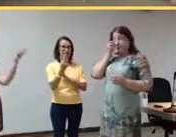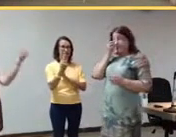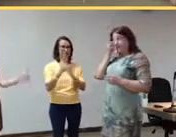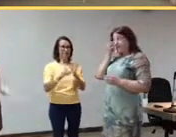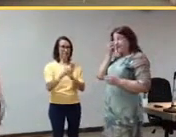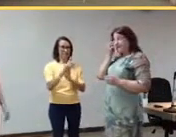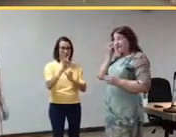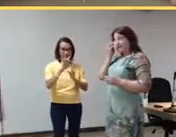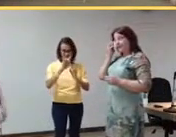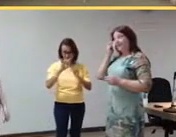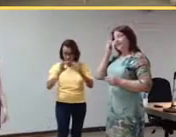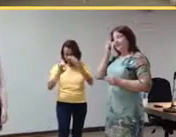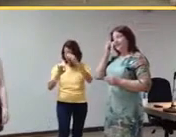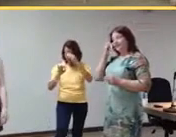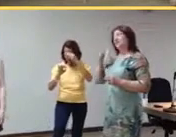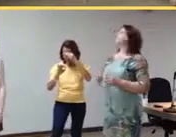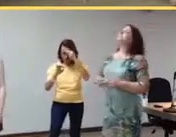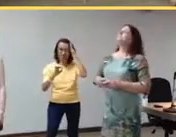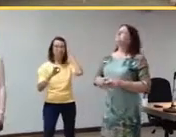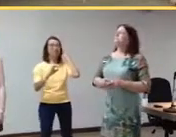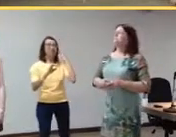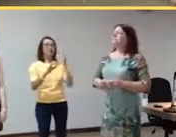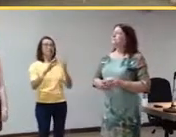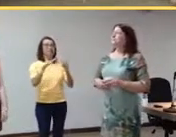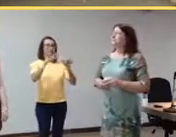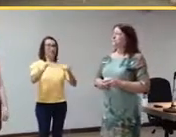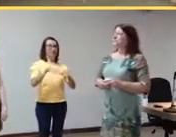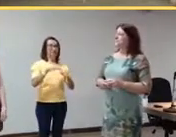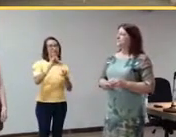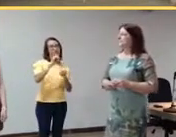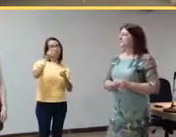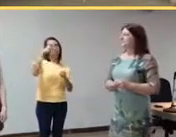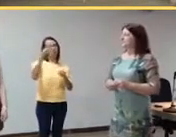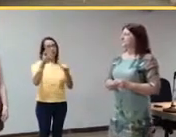aqui, se mais alguém quiser, pode conversar com ela aqui pessoalmente.